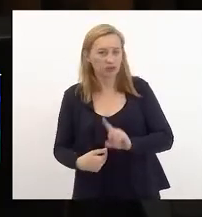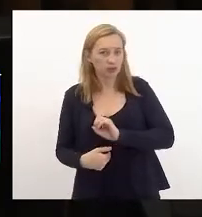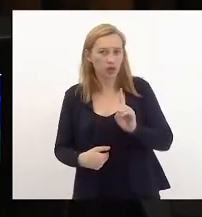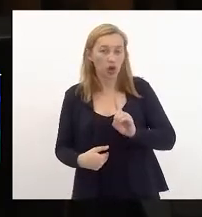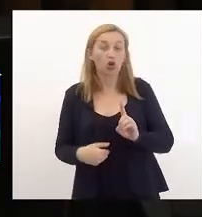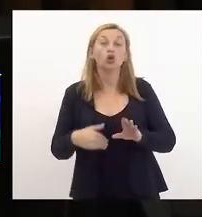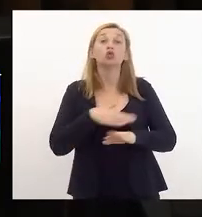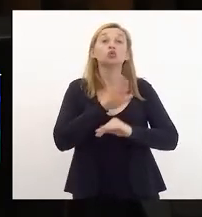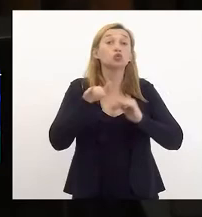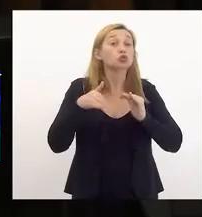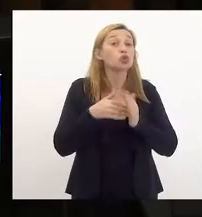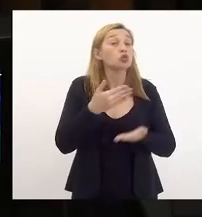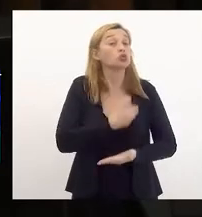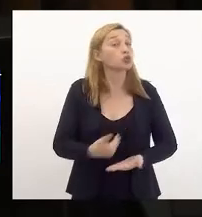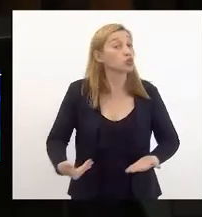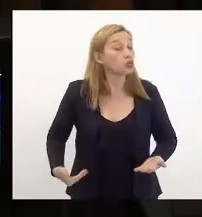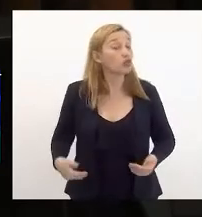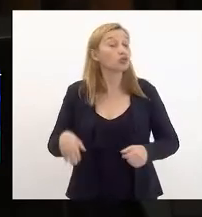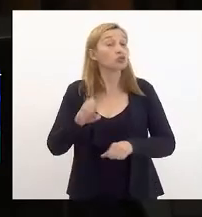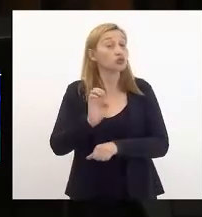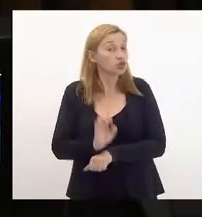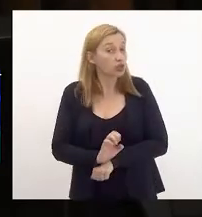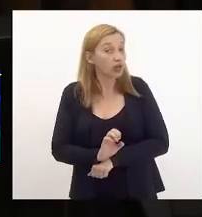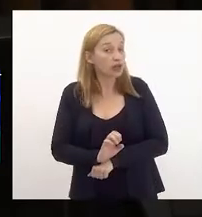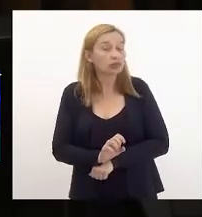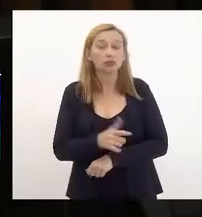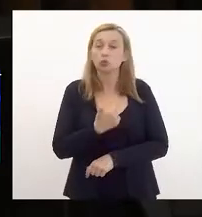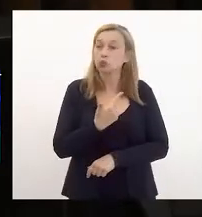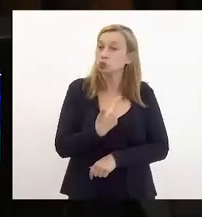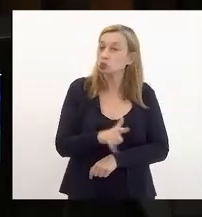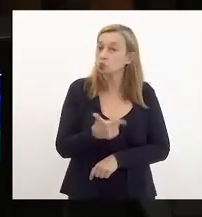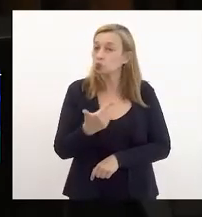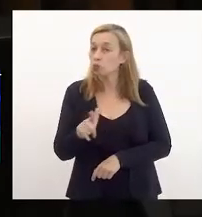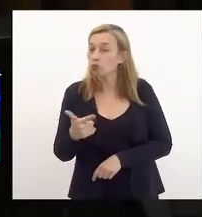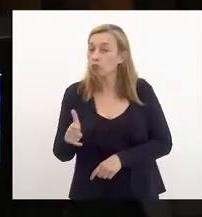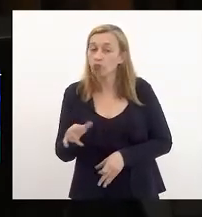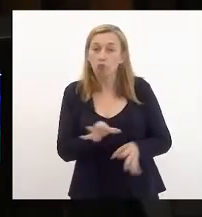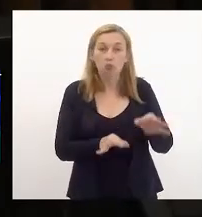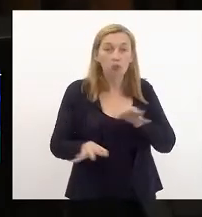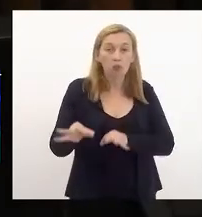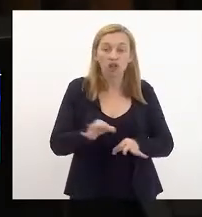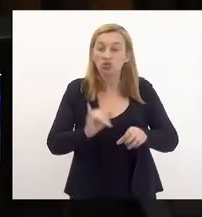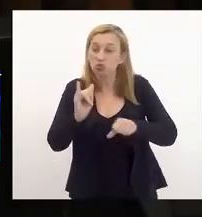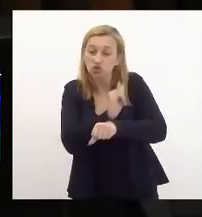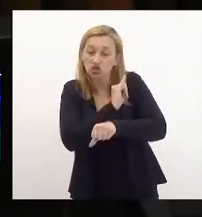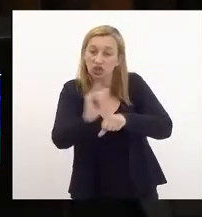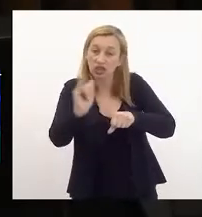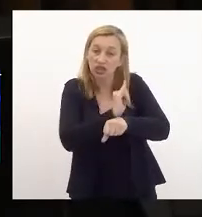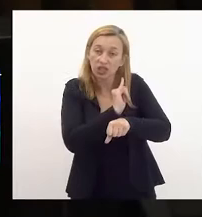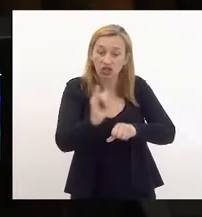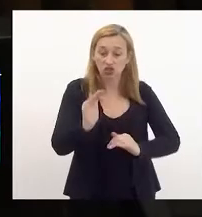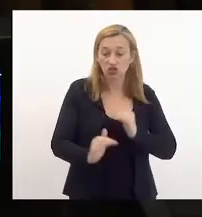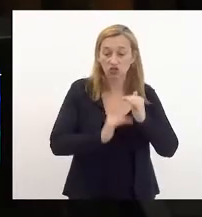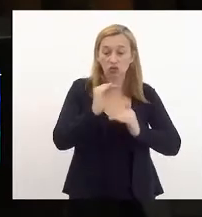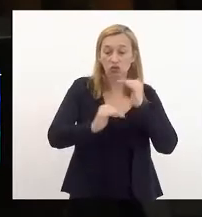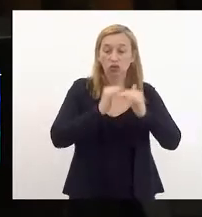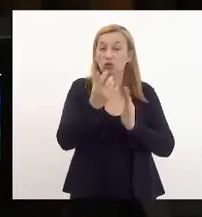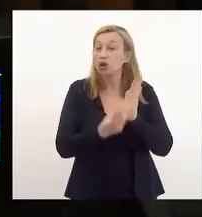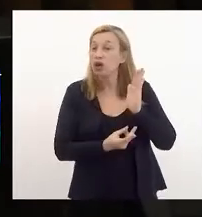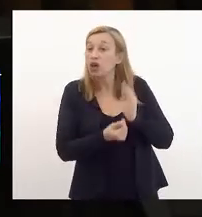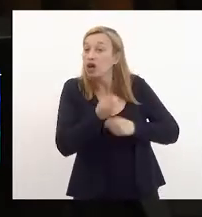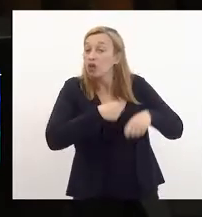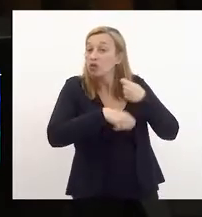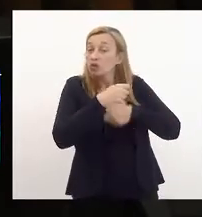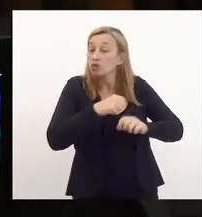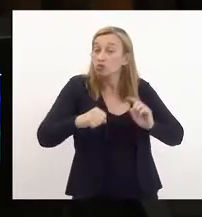os governos do Estado não têm um plano estratégico de desenvolvimento econômico